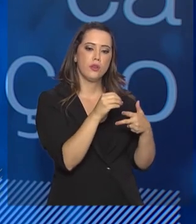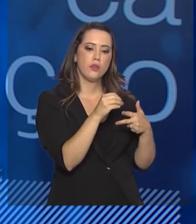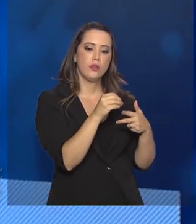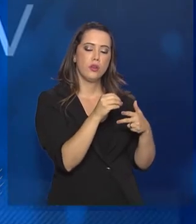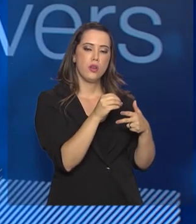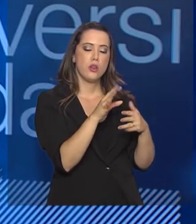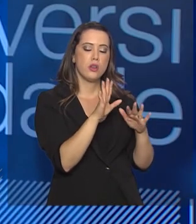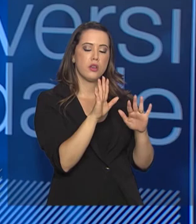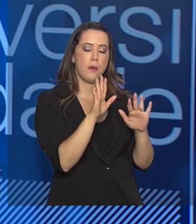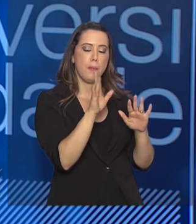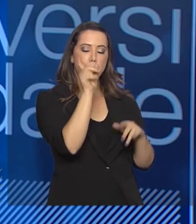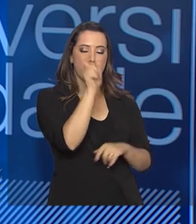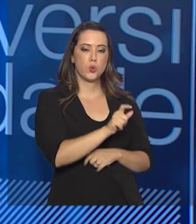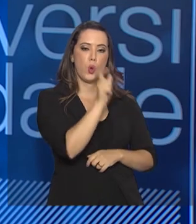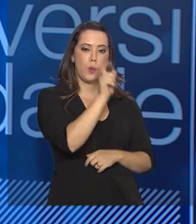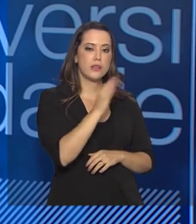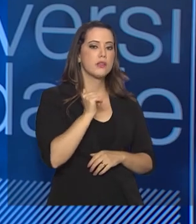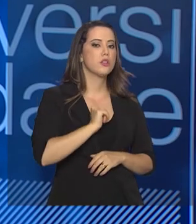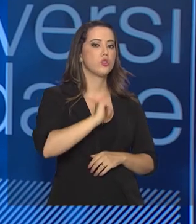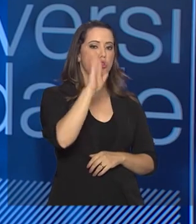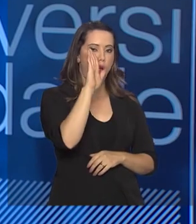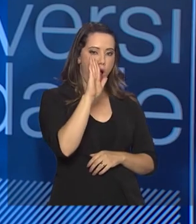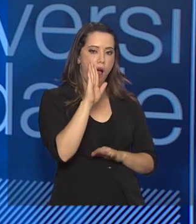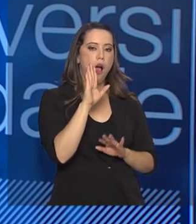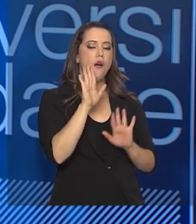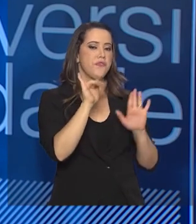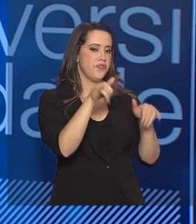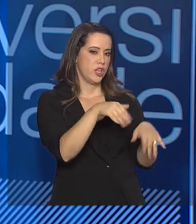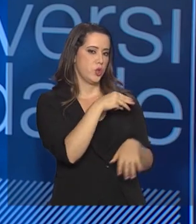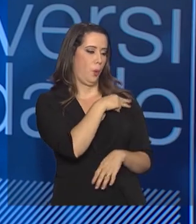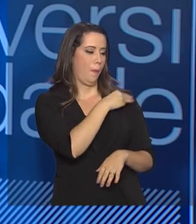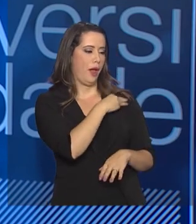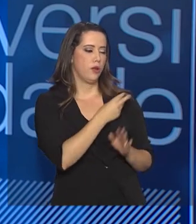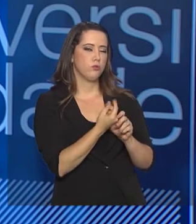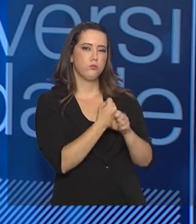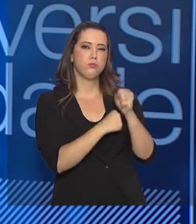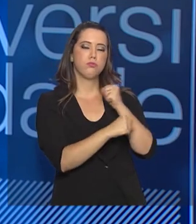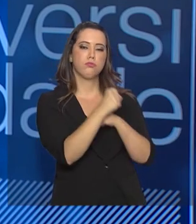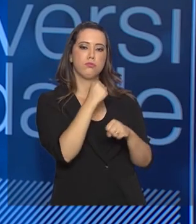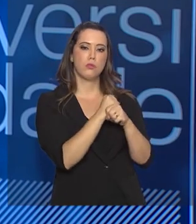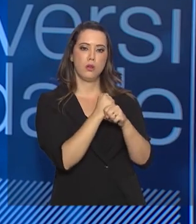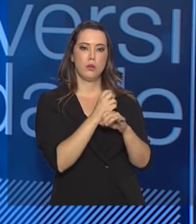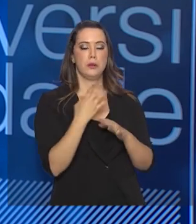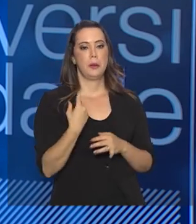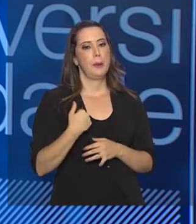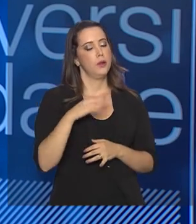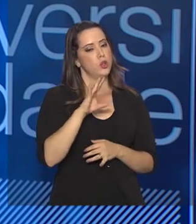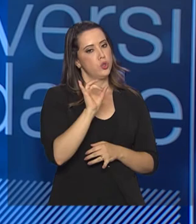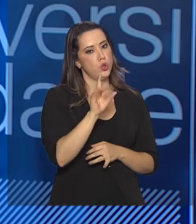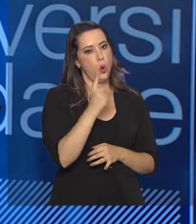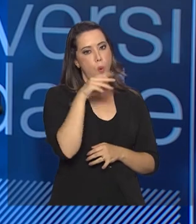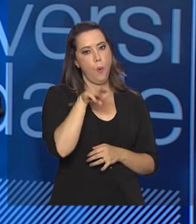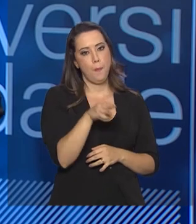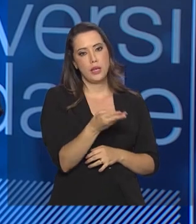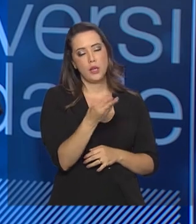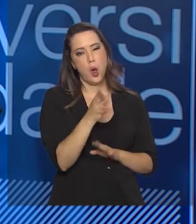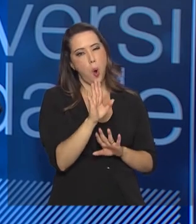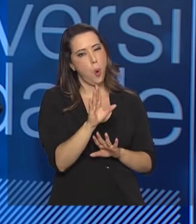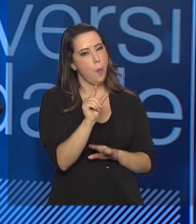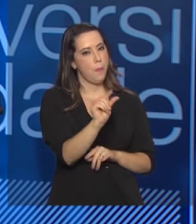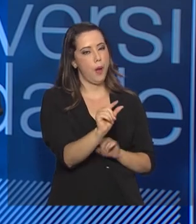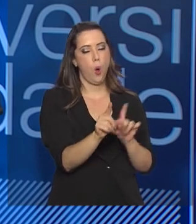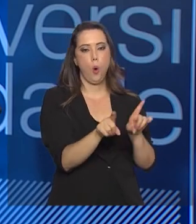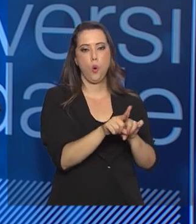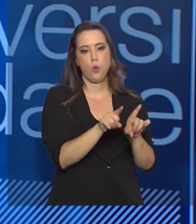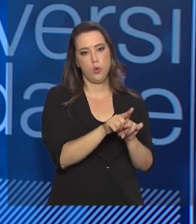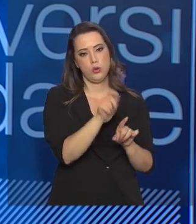que esse ano. São cerca de um milhão e poucos que concluíram o ensino médio esse ano e dos 5,1